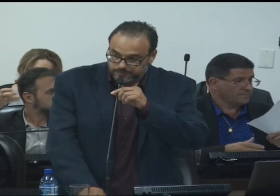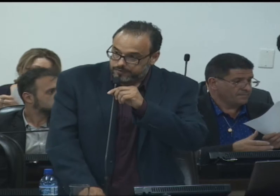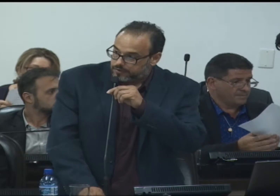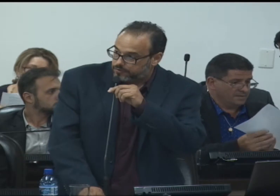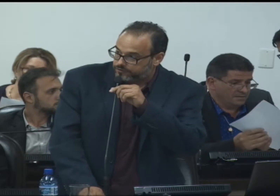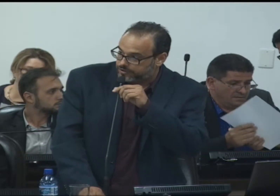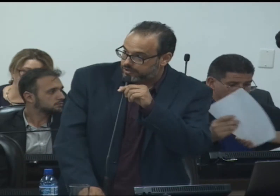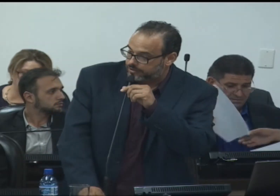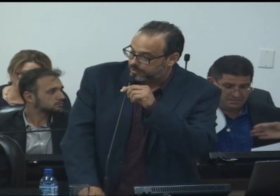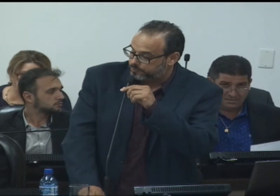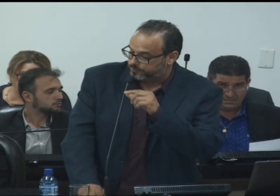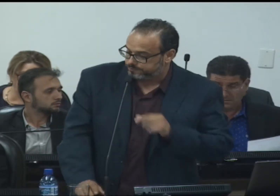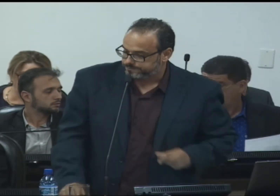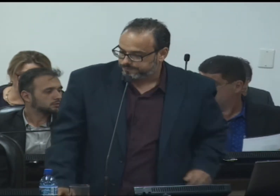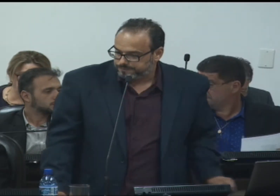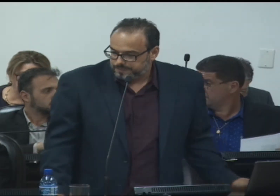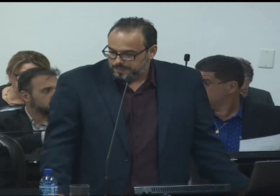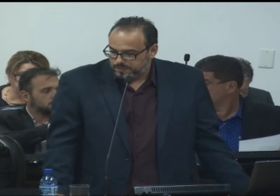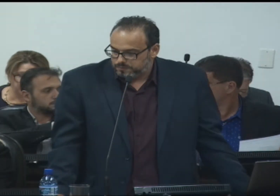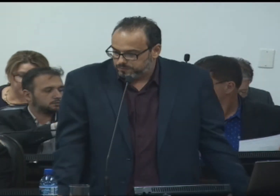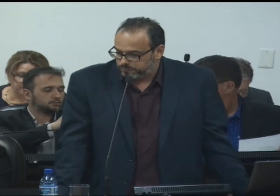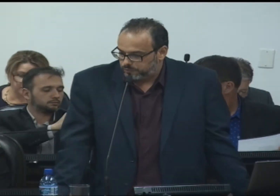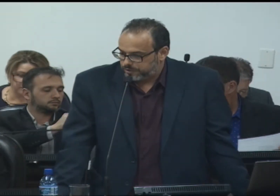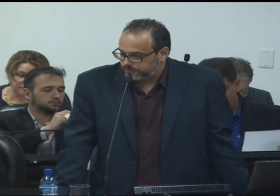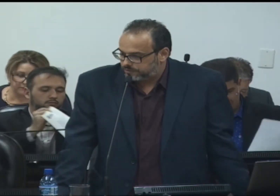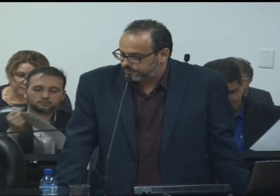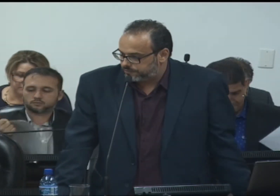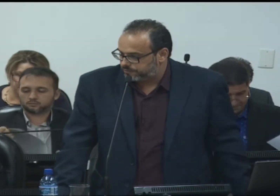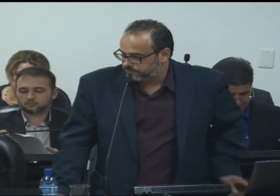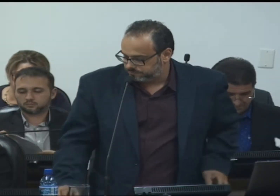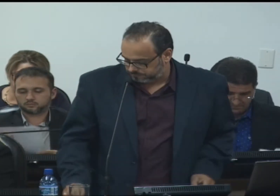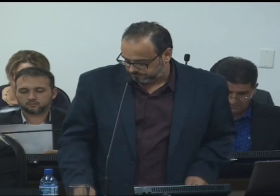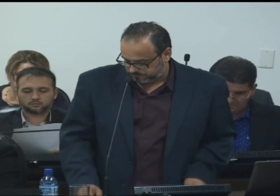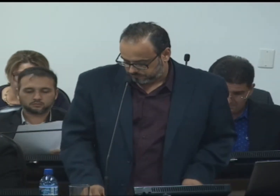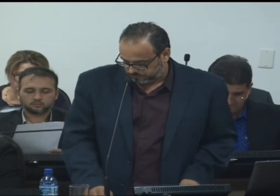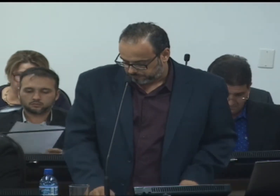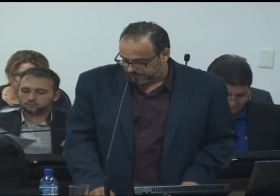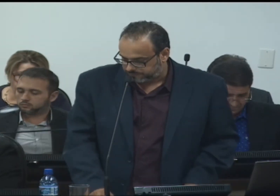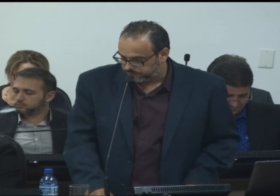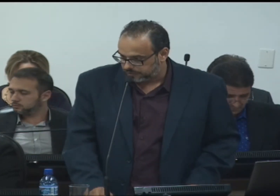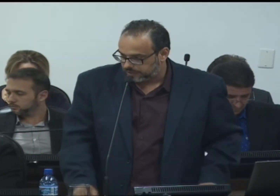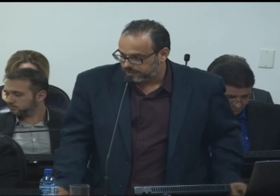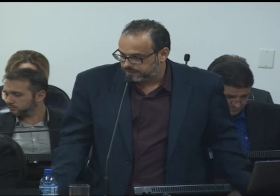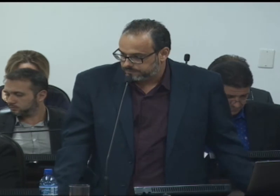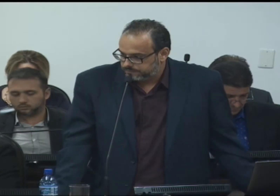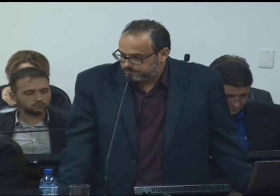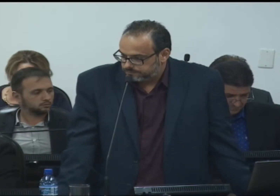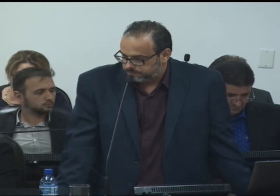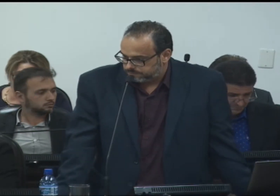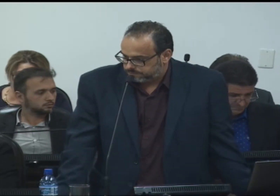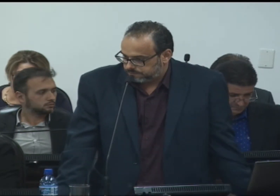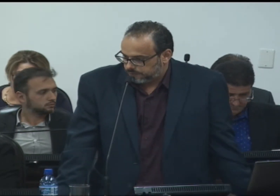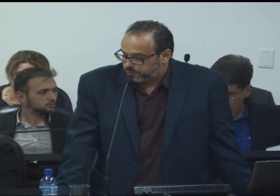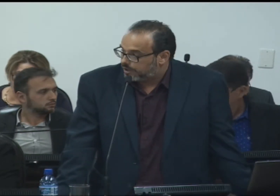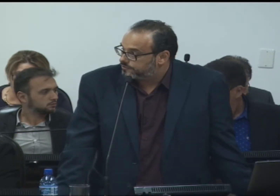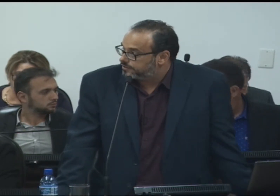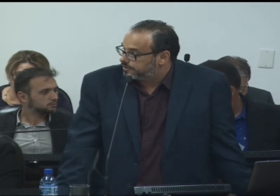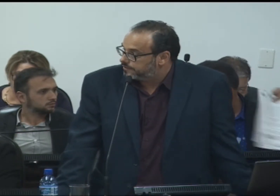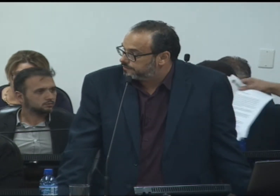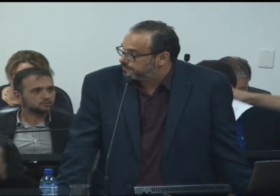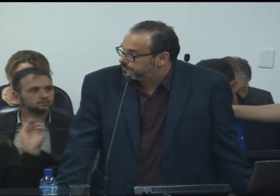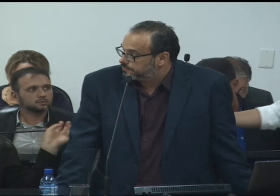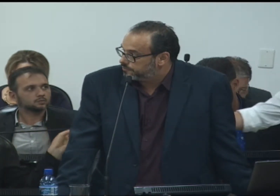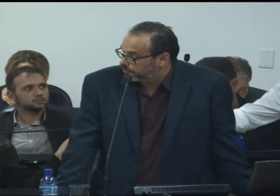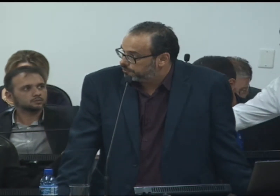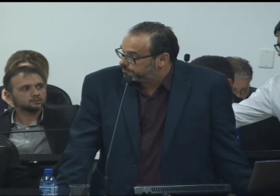Eu acho que até por um momento que viveu o Brasil naquela boate